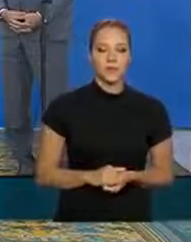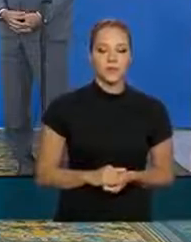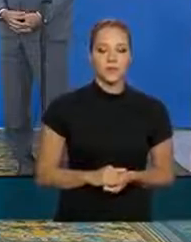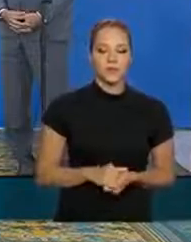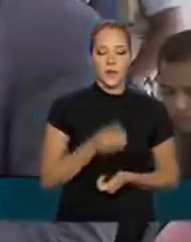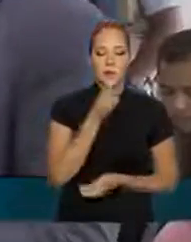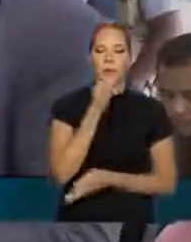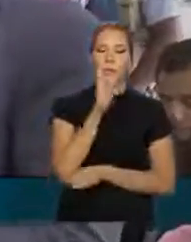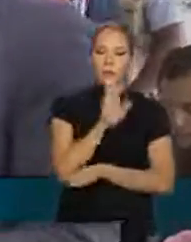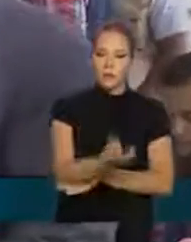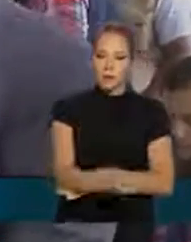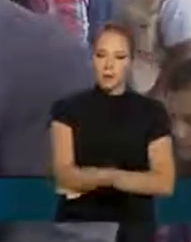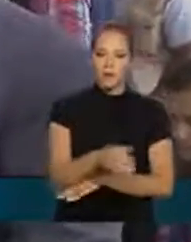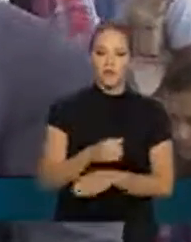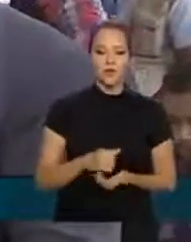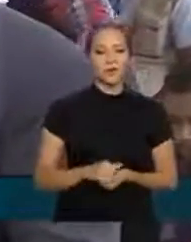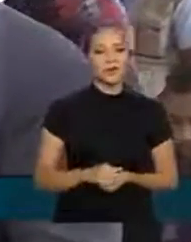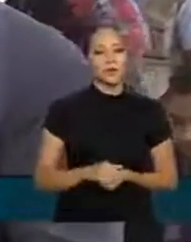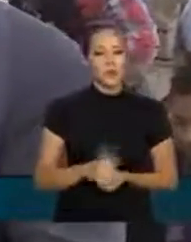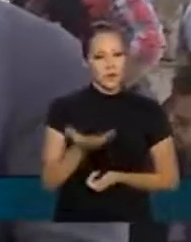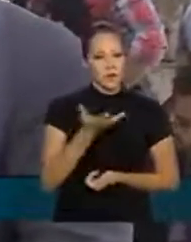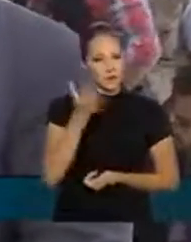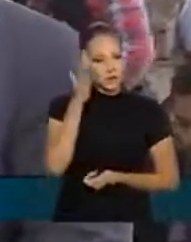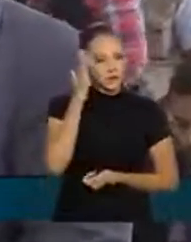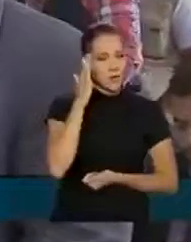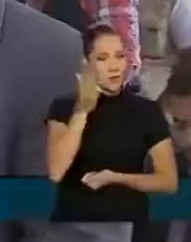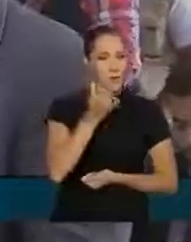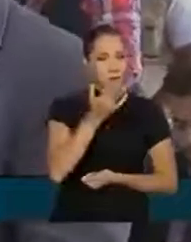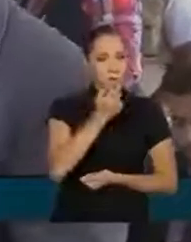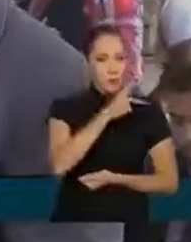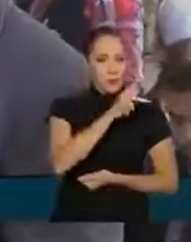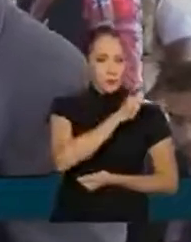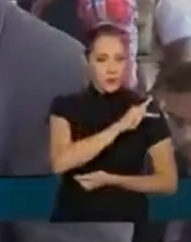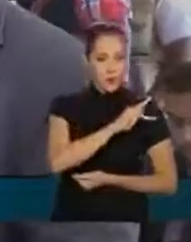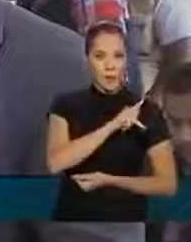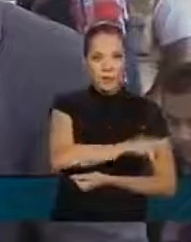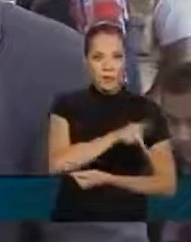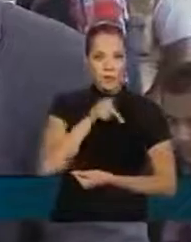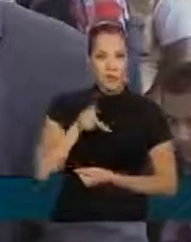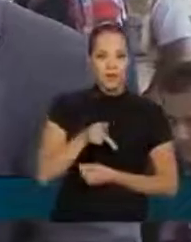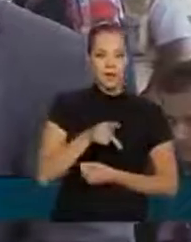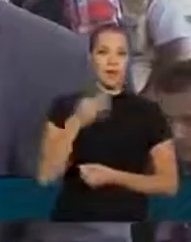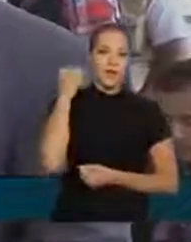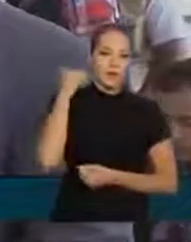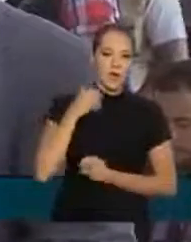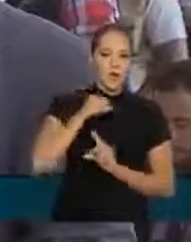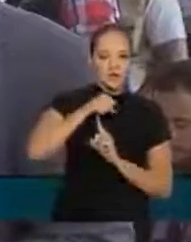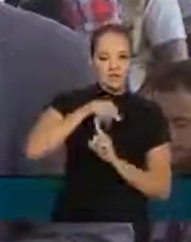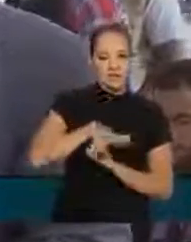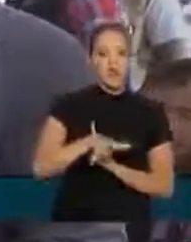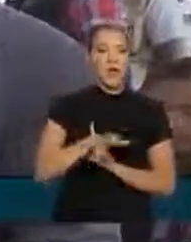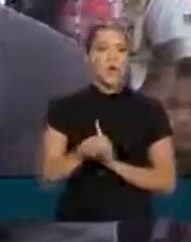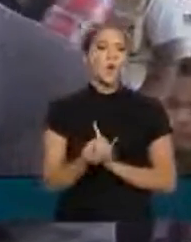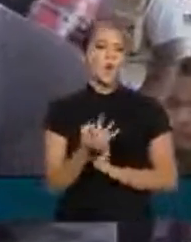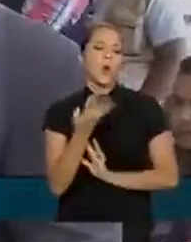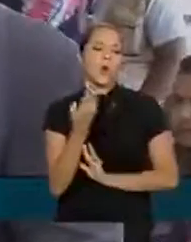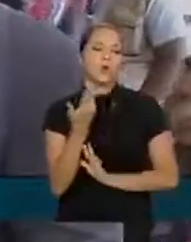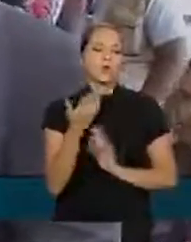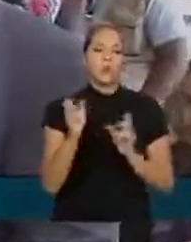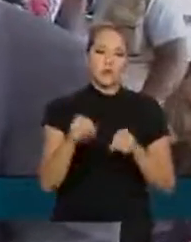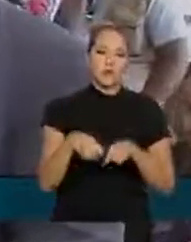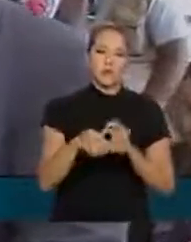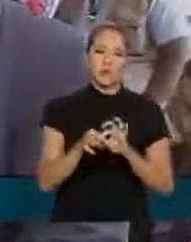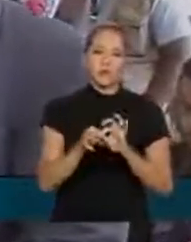Boa tarde Eu queria saber do presidente do Banco Central a partir de quando essa linha de crédito para as pequenas e médias